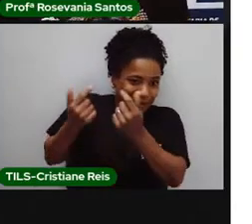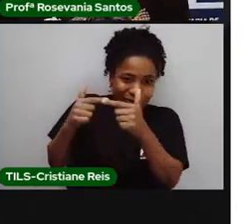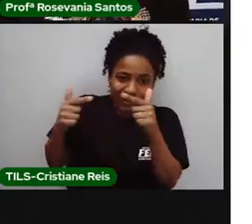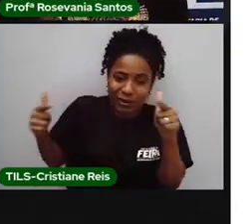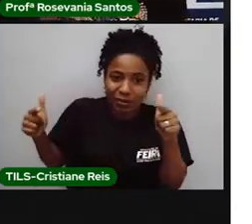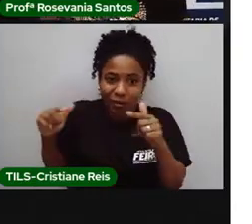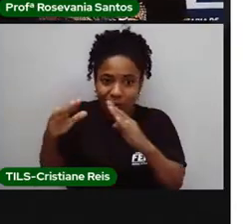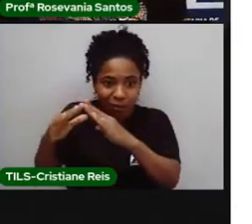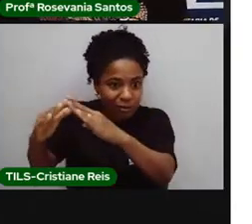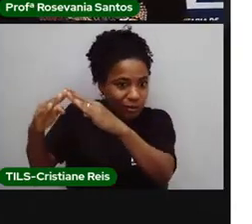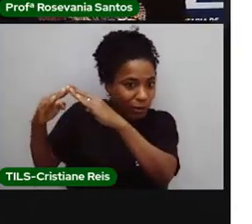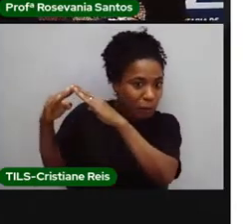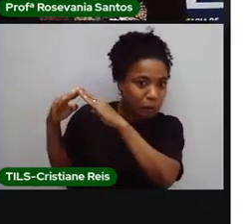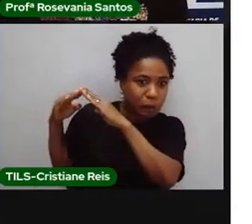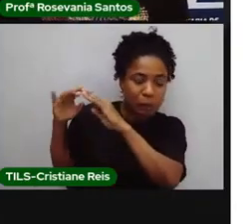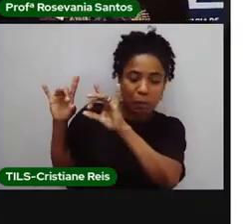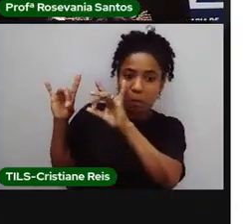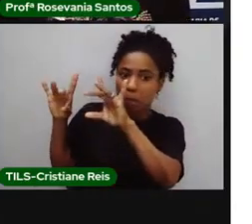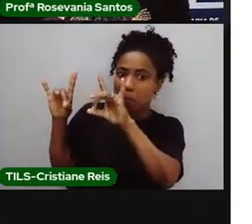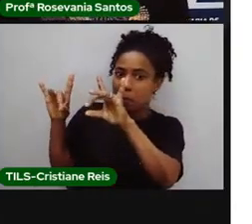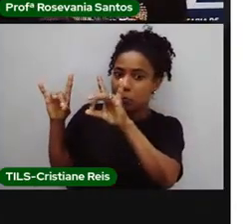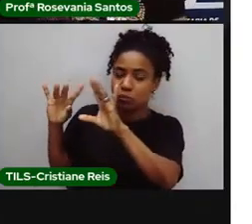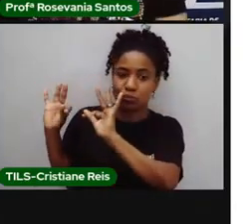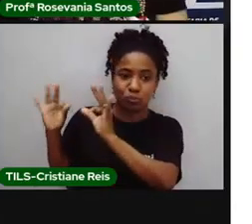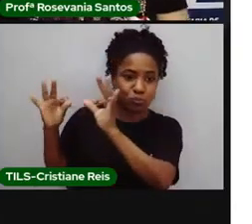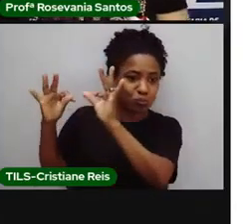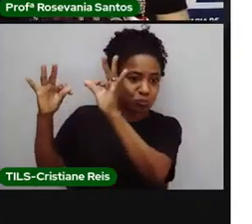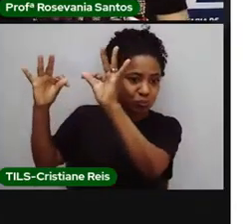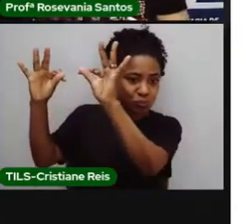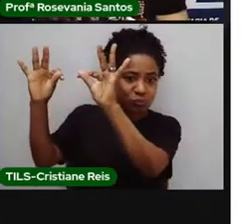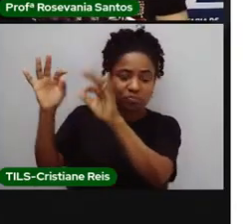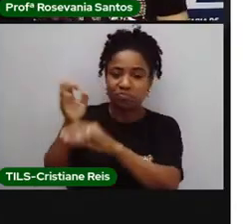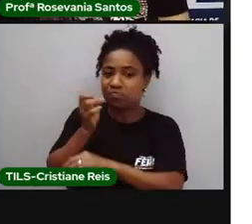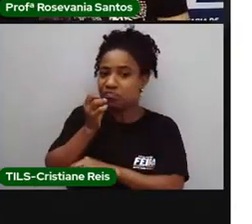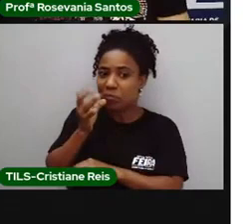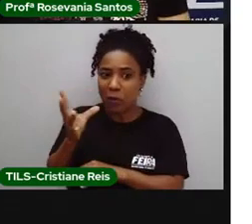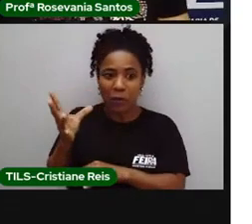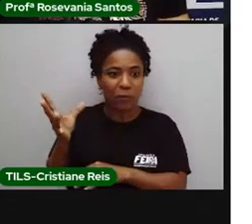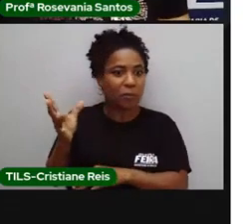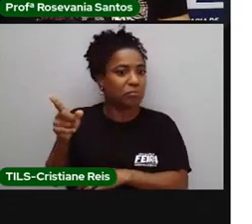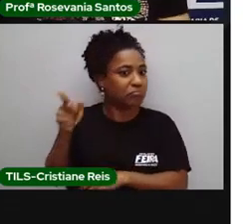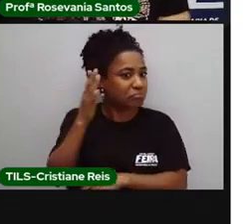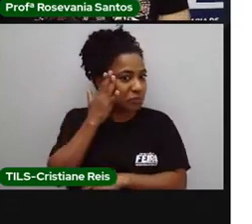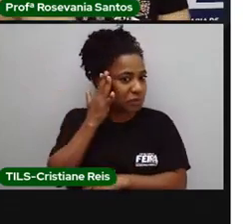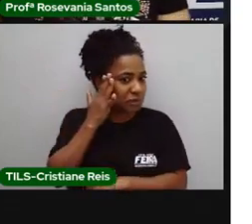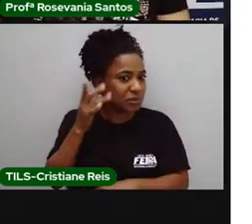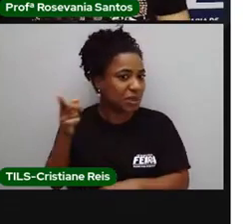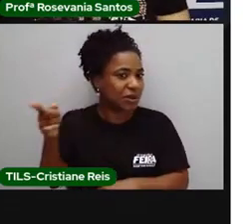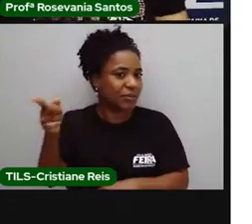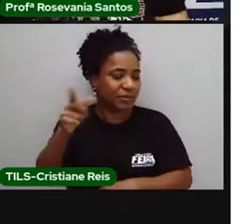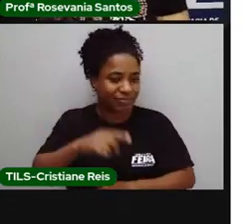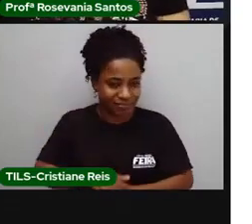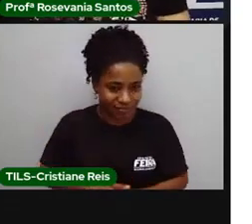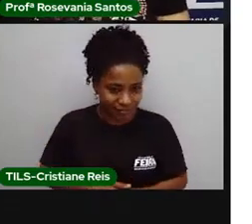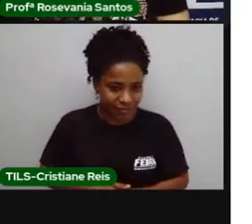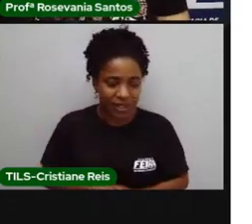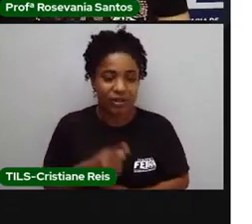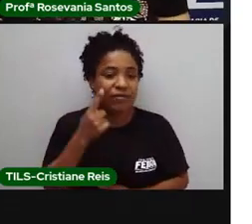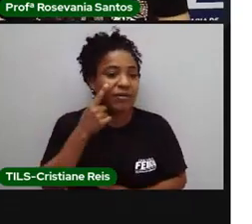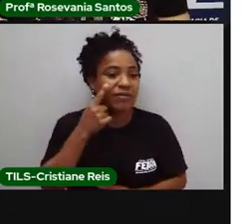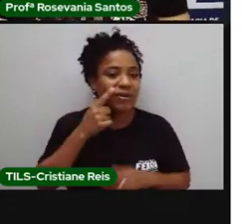quem, né, quem tem dinheiro sabe e aproveita muito bem disso. A gente vai observar bairros extremamente,